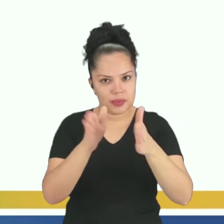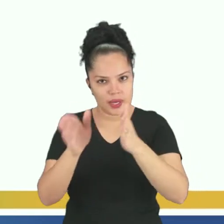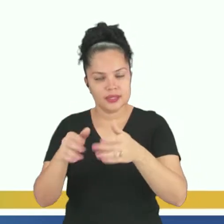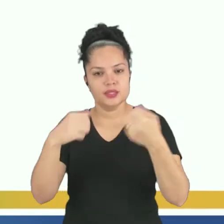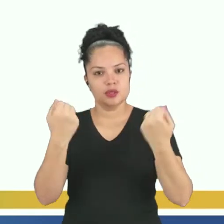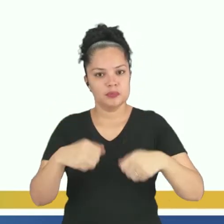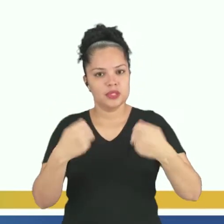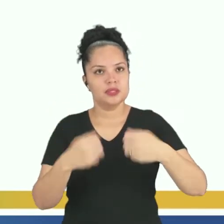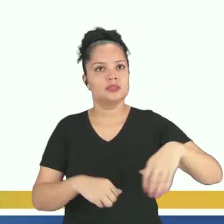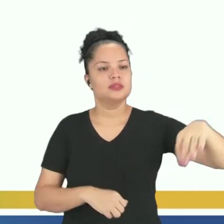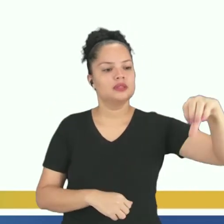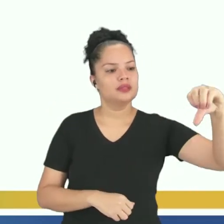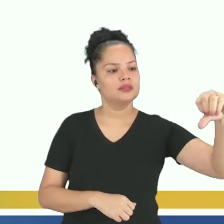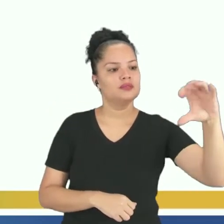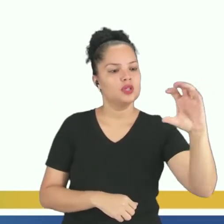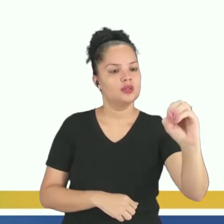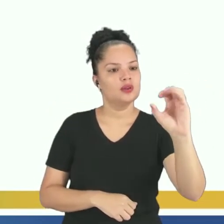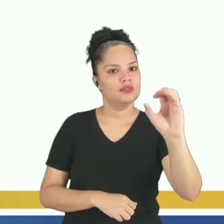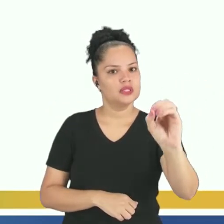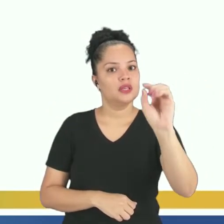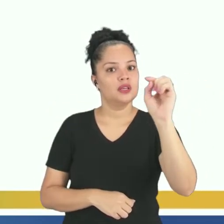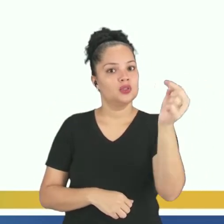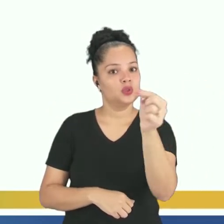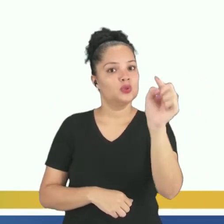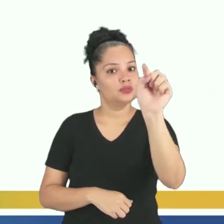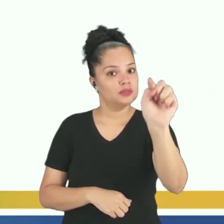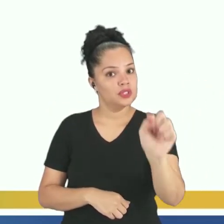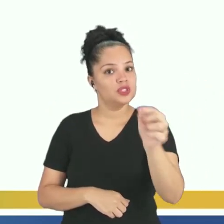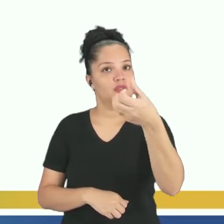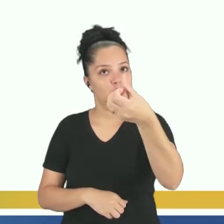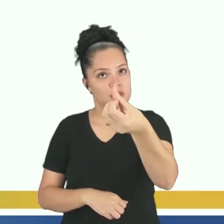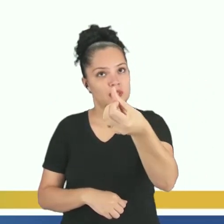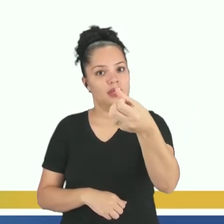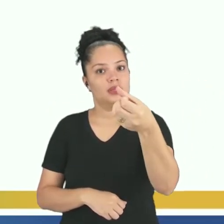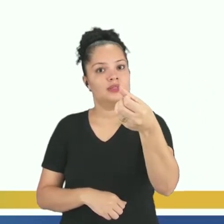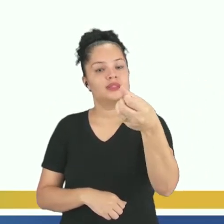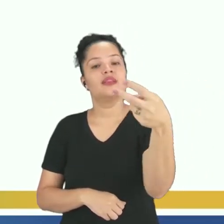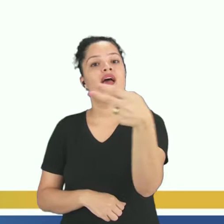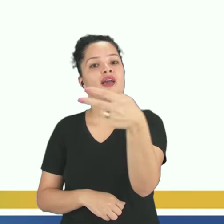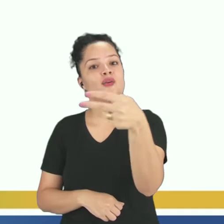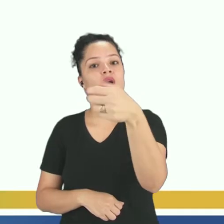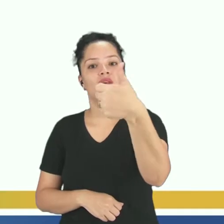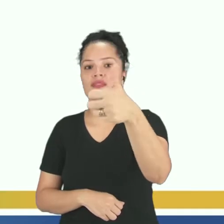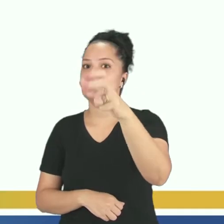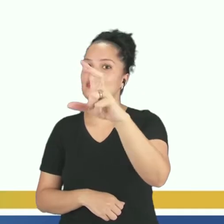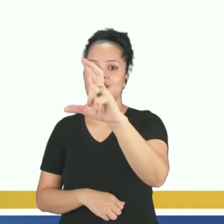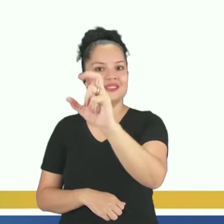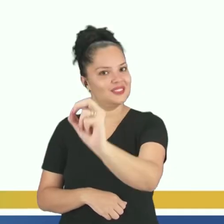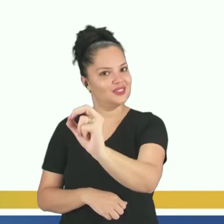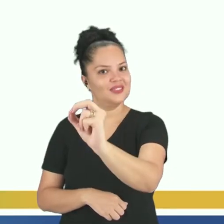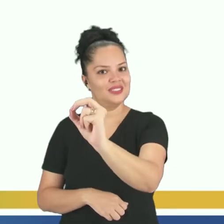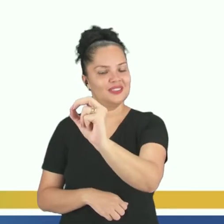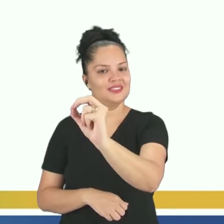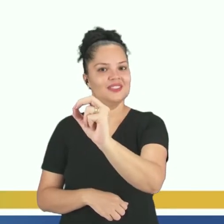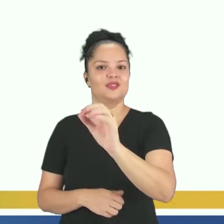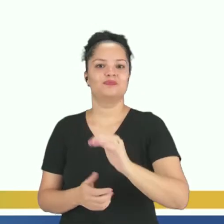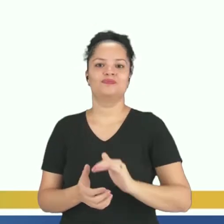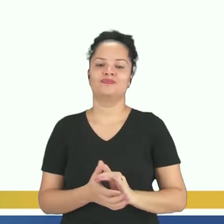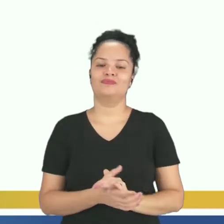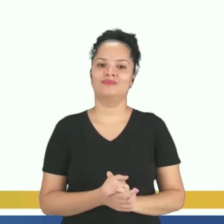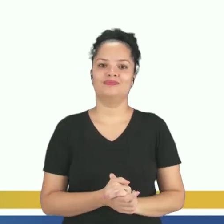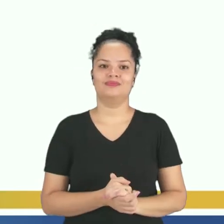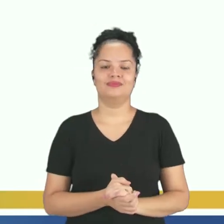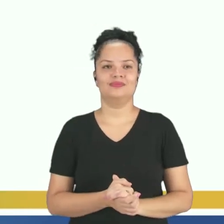900 para 6. É como se eu pegasse o recipiente e dividisse ele em seis partes iguais. Então, 900 dividido para